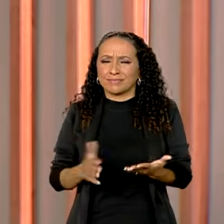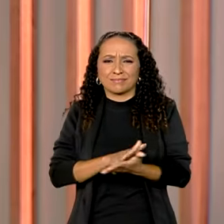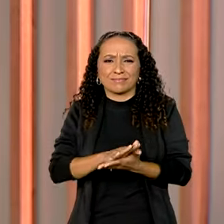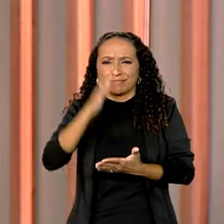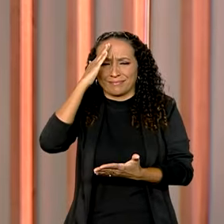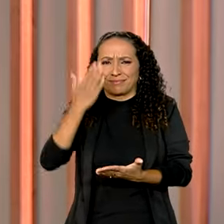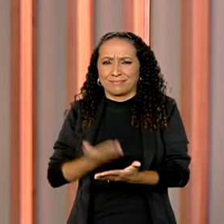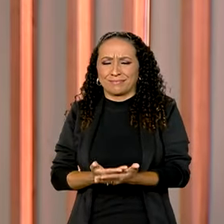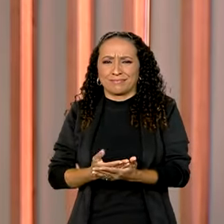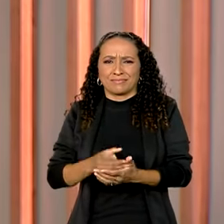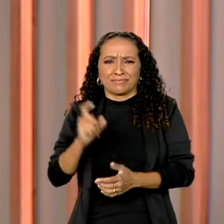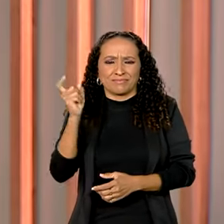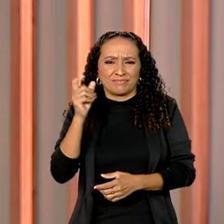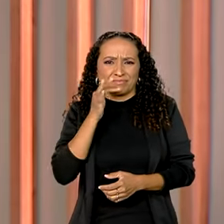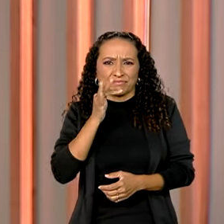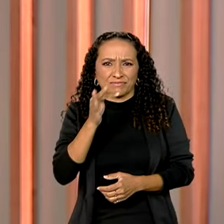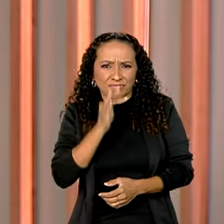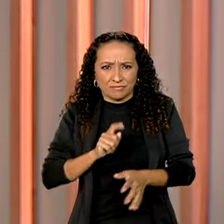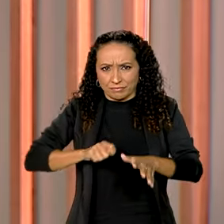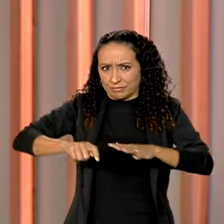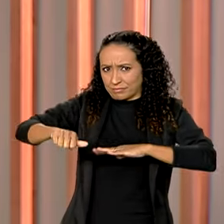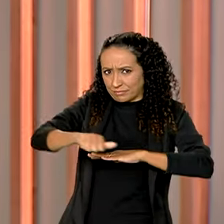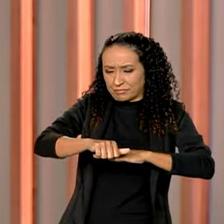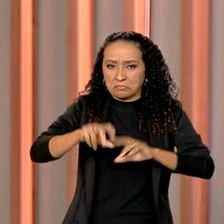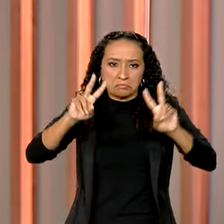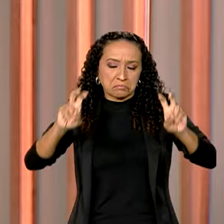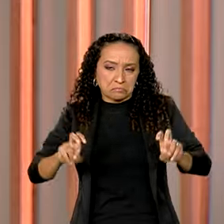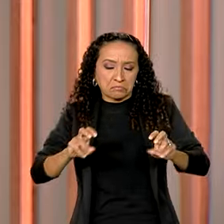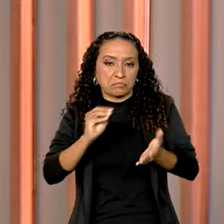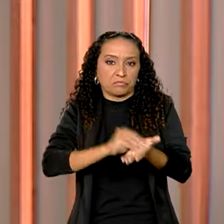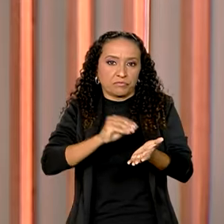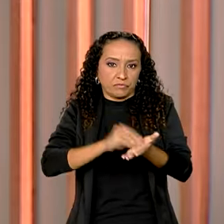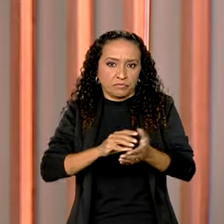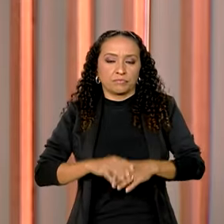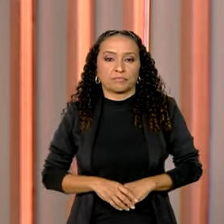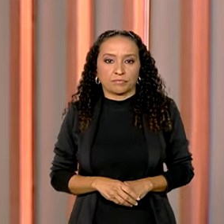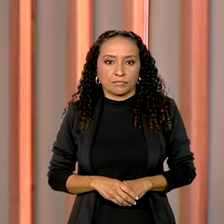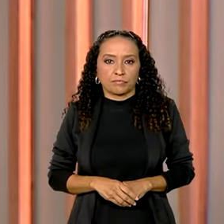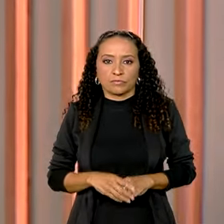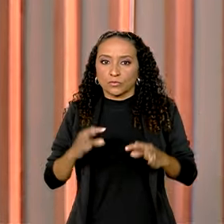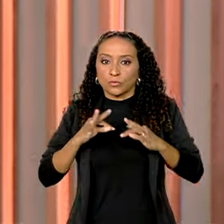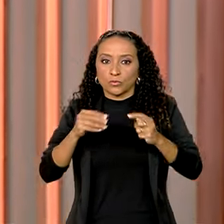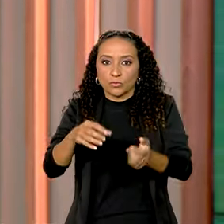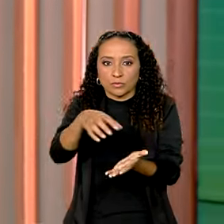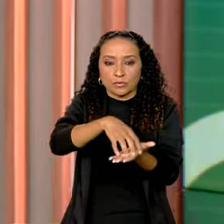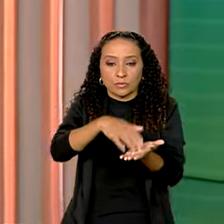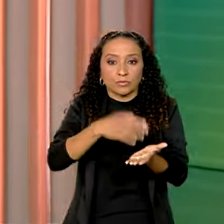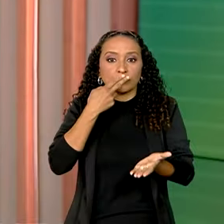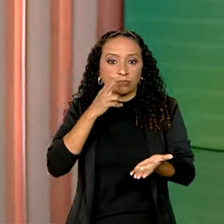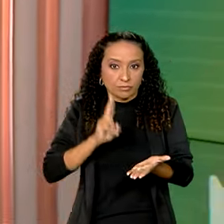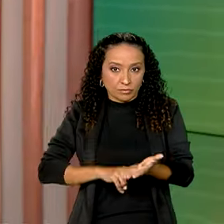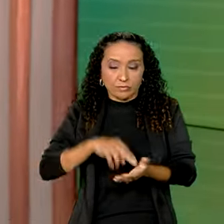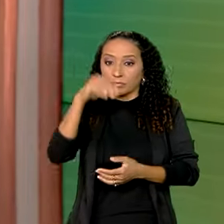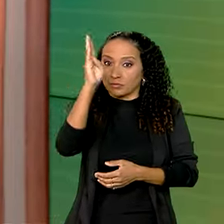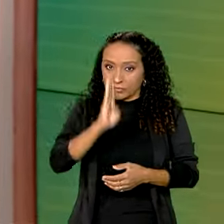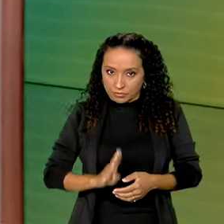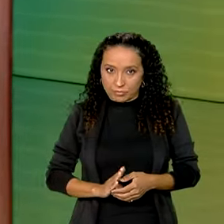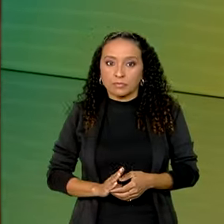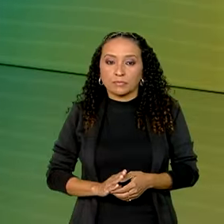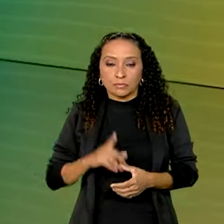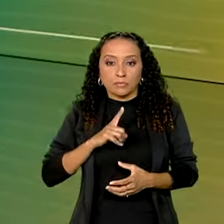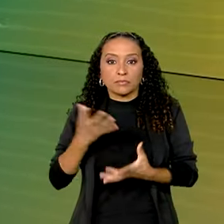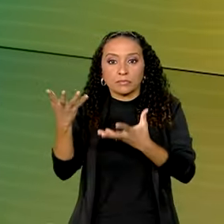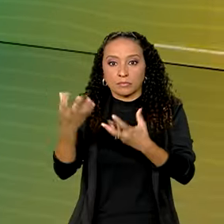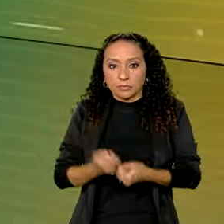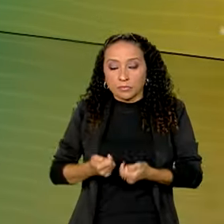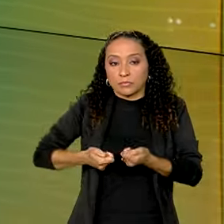de acreditar em boatos e fake news sobre desabastecimento. Todas as agências do Correios do país estão